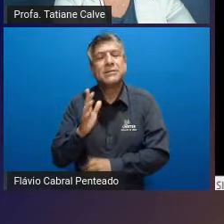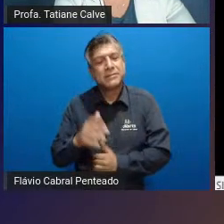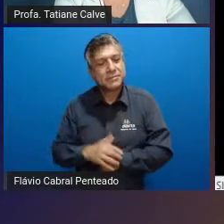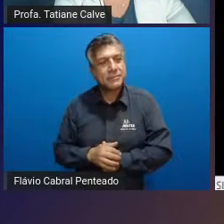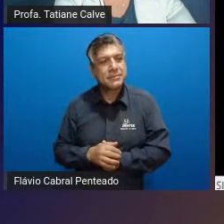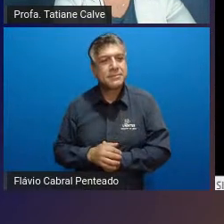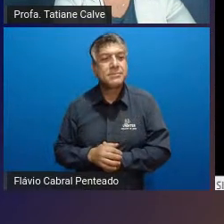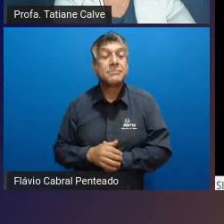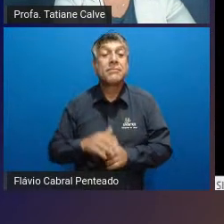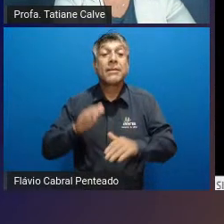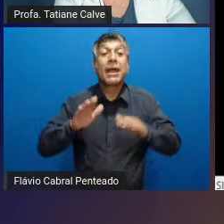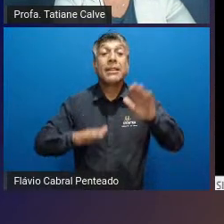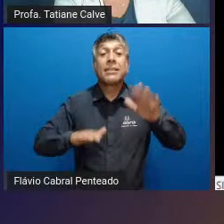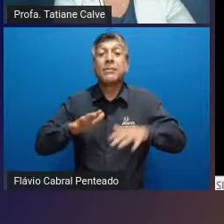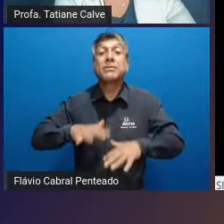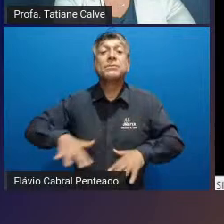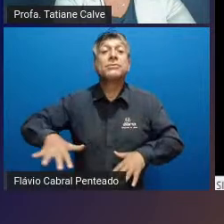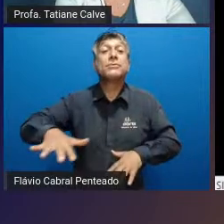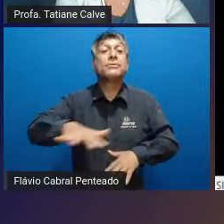com o meio ambiente